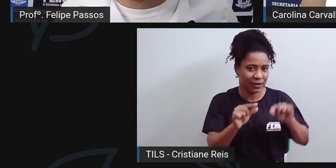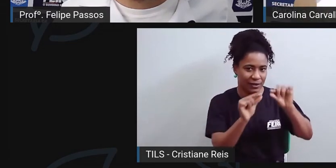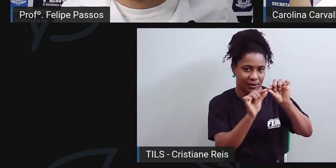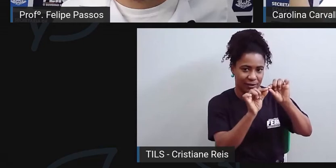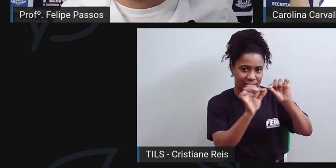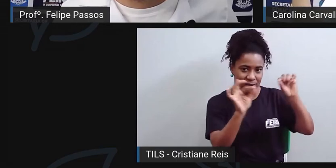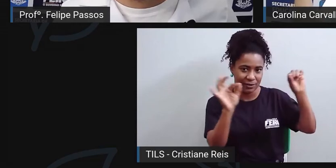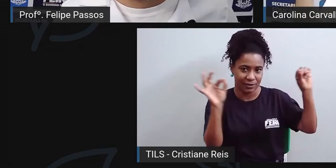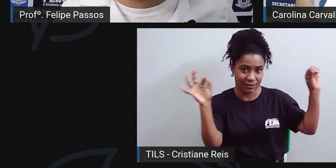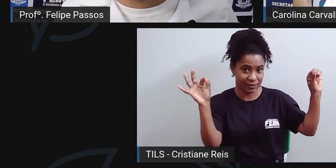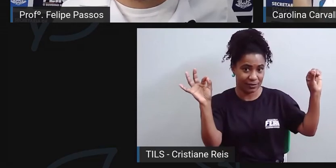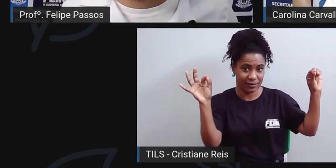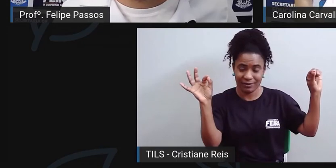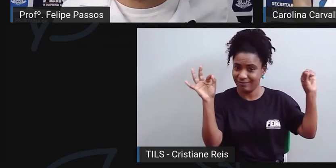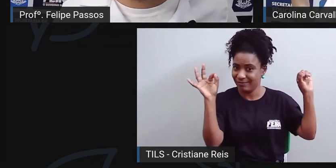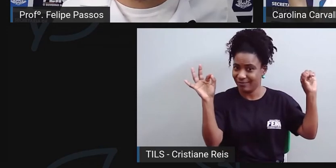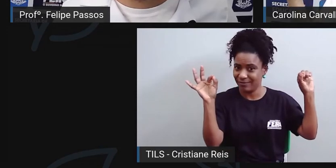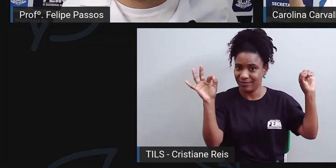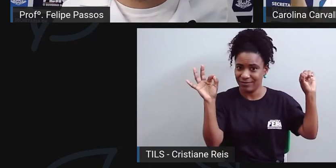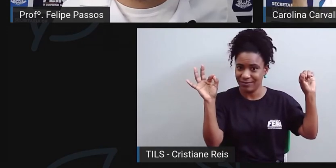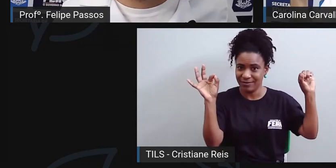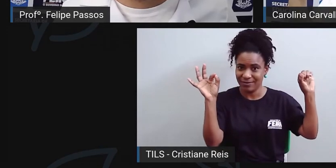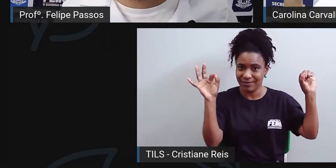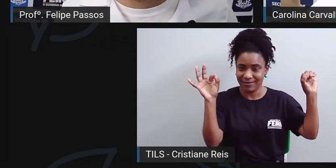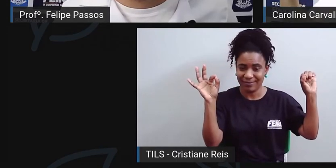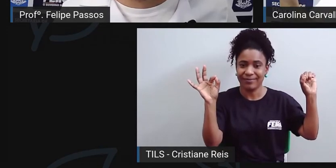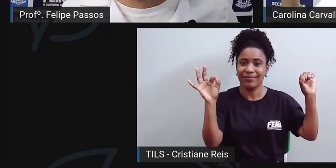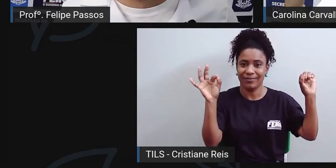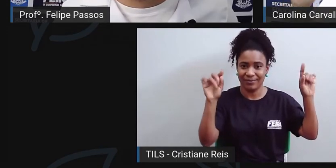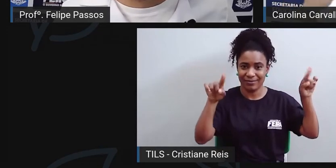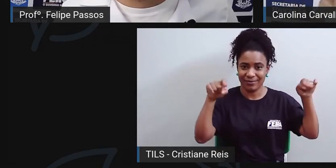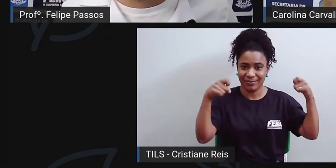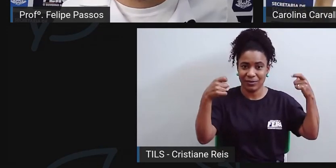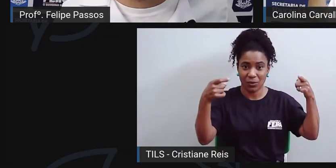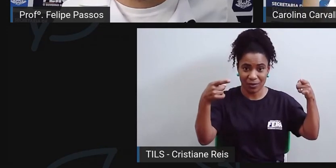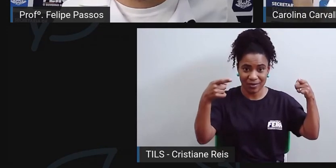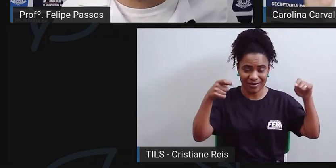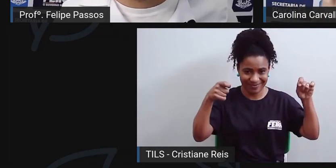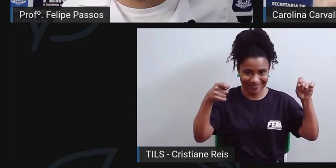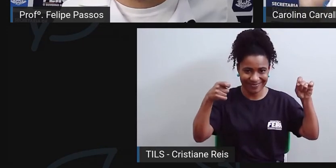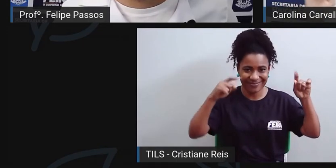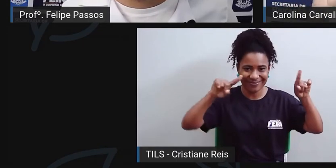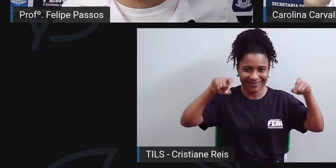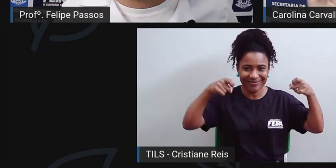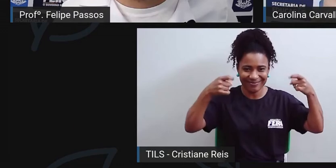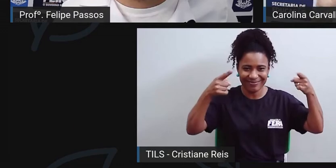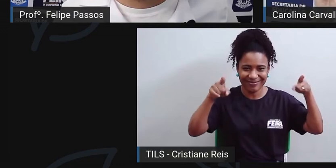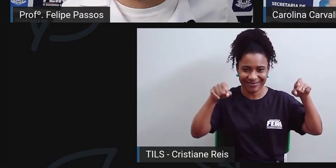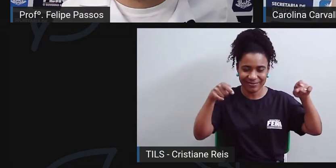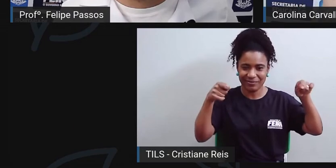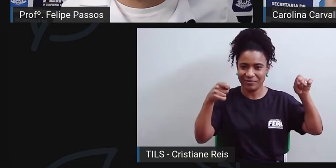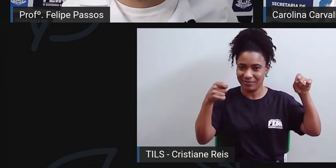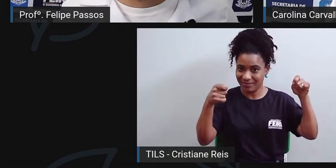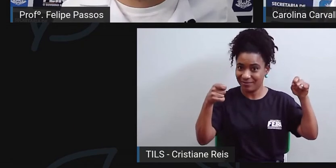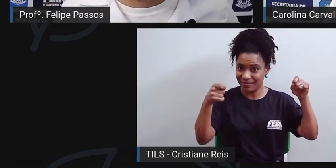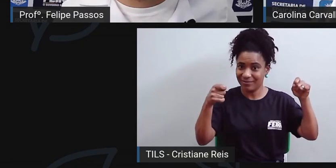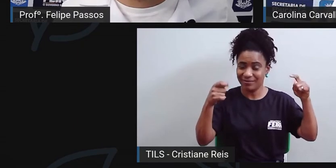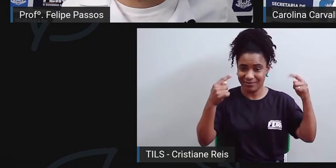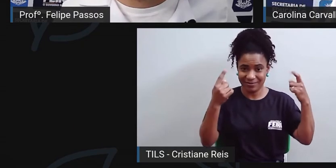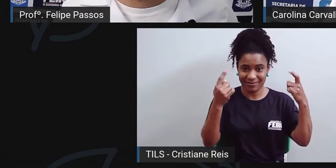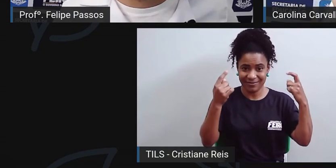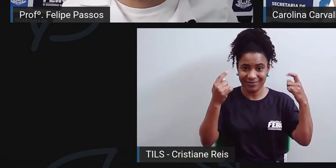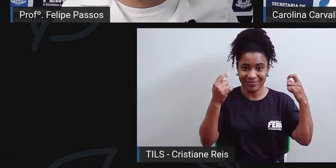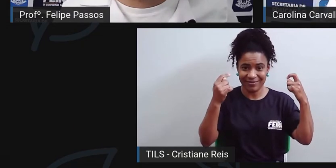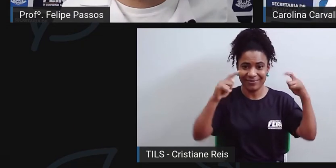grande de fio dental. Não pode ser um pedaço muito curtinho, senão eu me atrapalho na hora de manusear. Eu vou enrolar aqui, ó, no dedo médio.